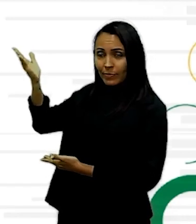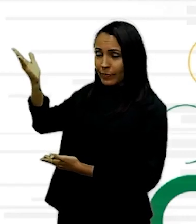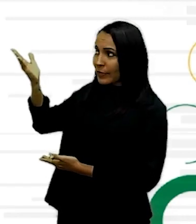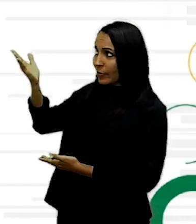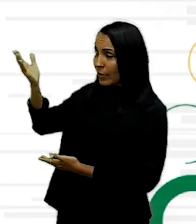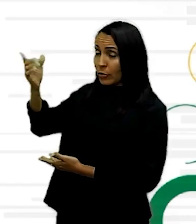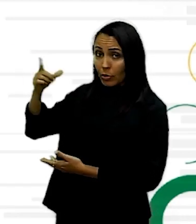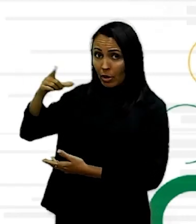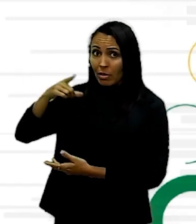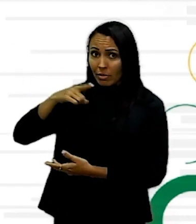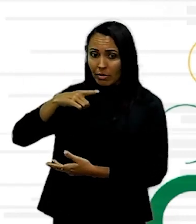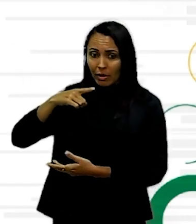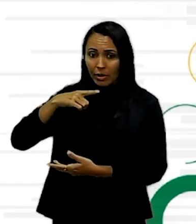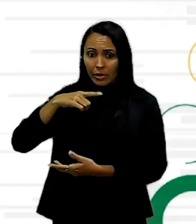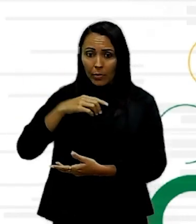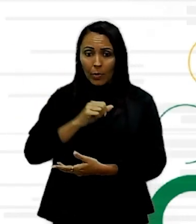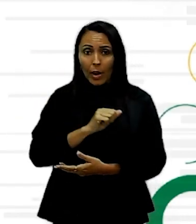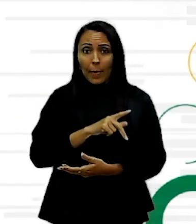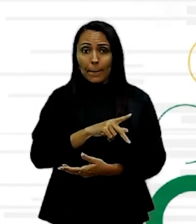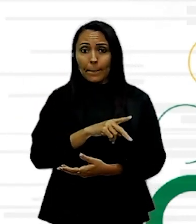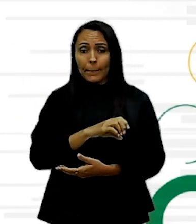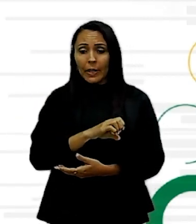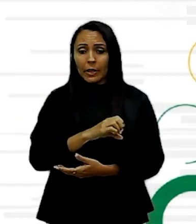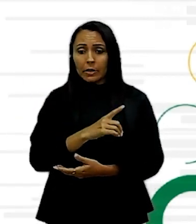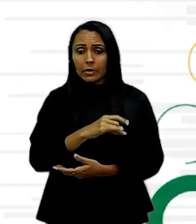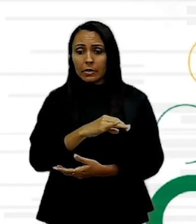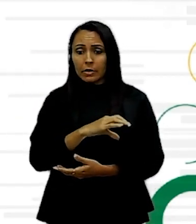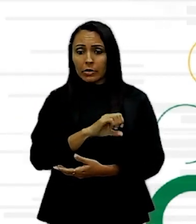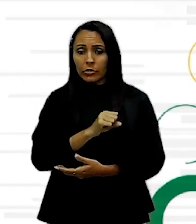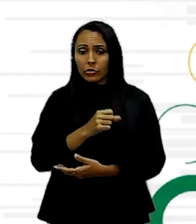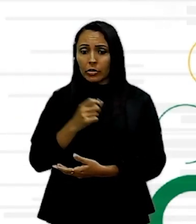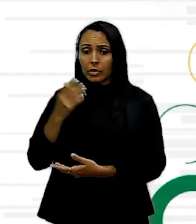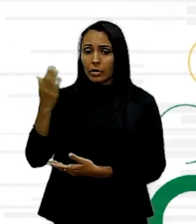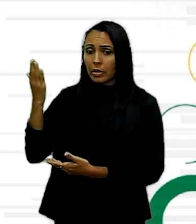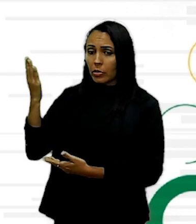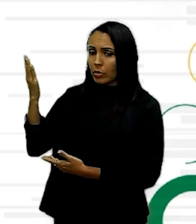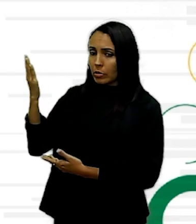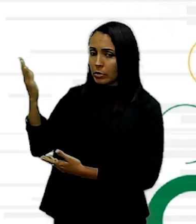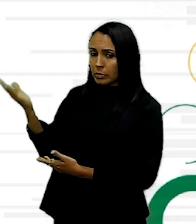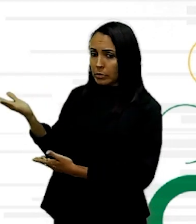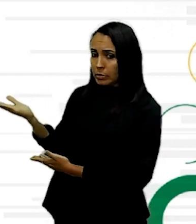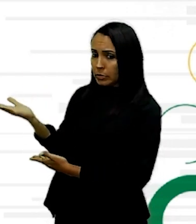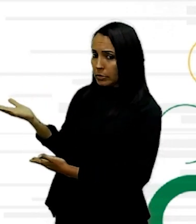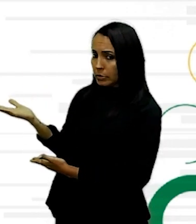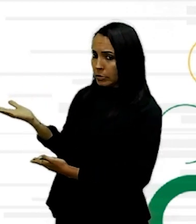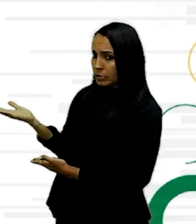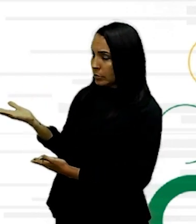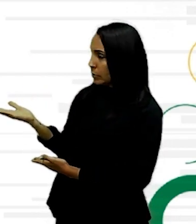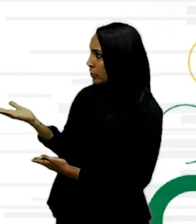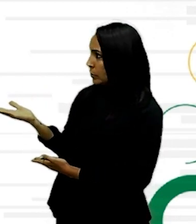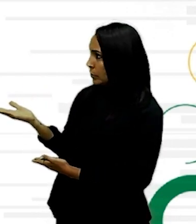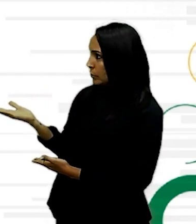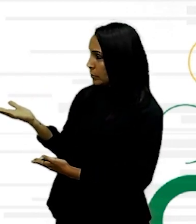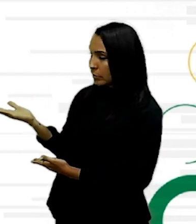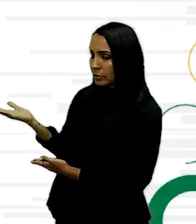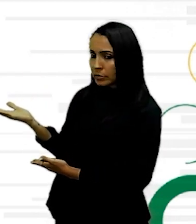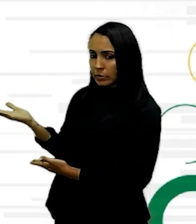apêndices Umas perninhas aqui Na verdade Todas as letras aqui Eles têm Algum tipo de sereifa